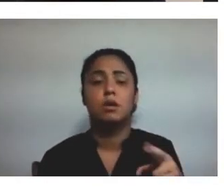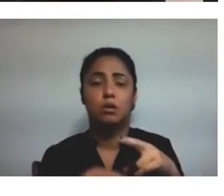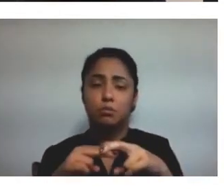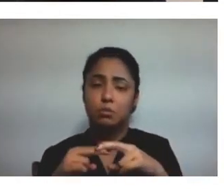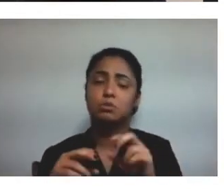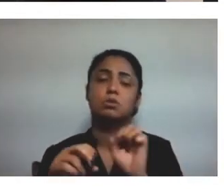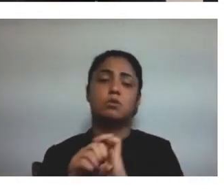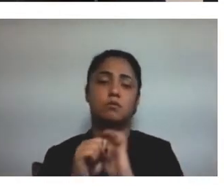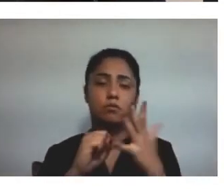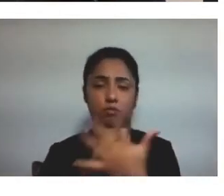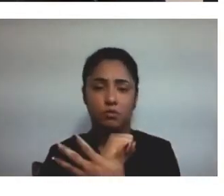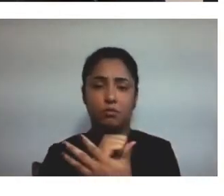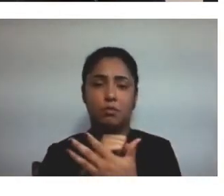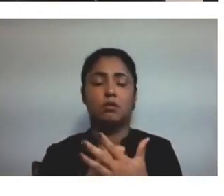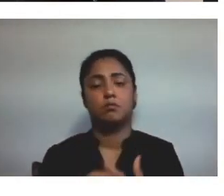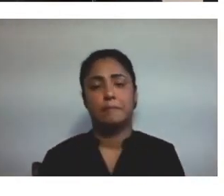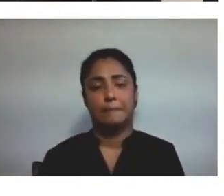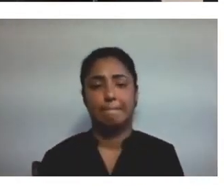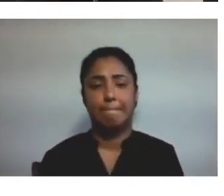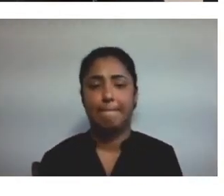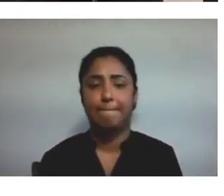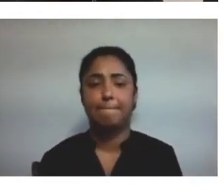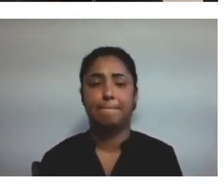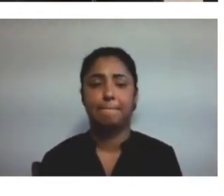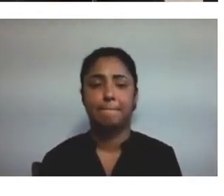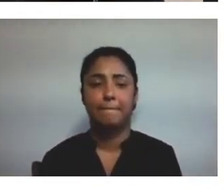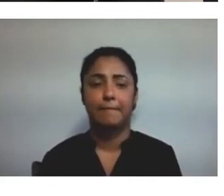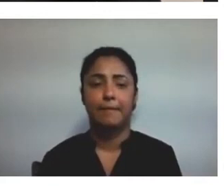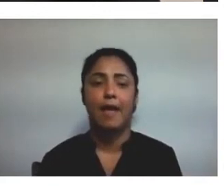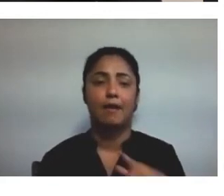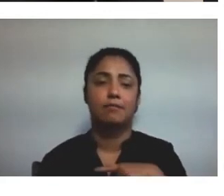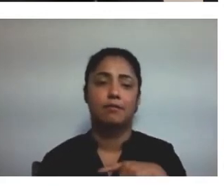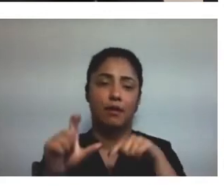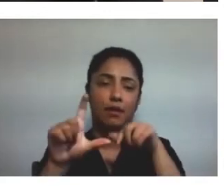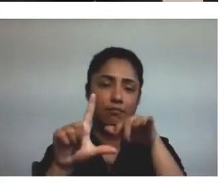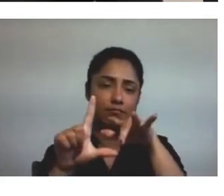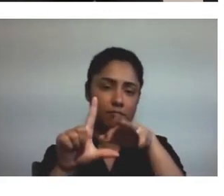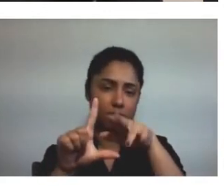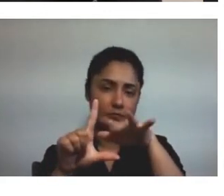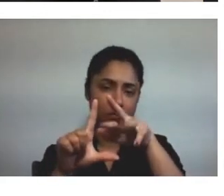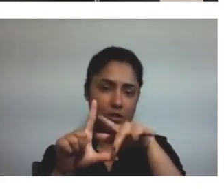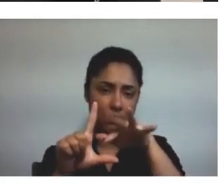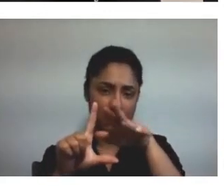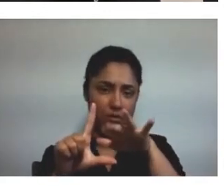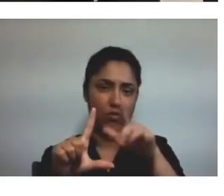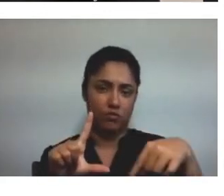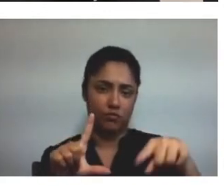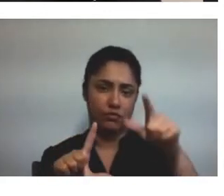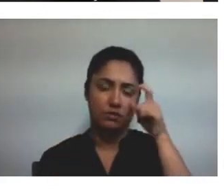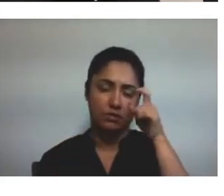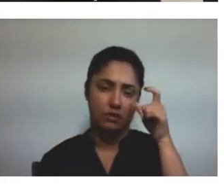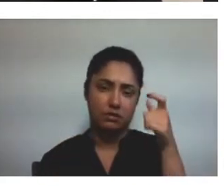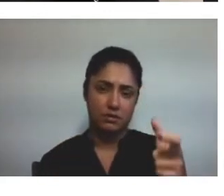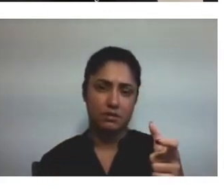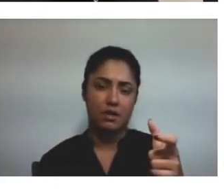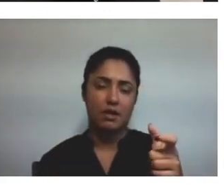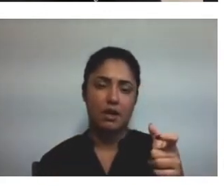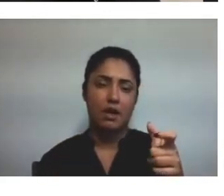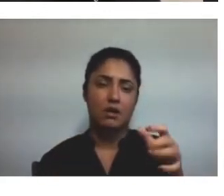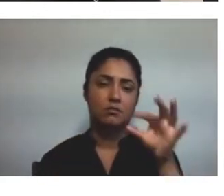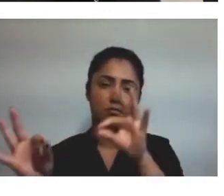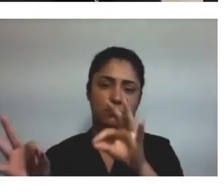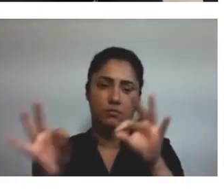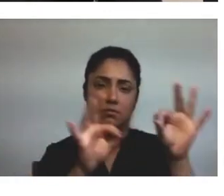período da pandemia. E ao lado a gente tem o QR Code, caso vocês tenham interesse, ele direciona para um link no